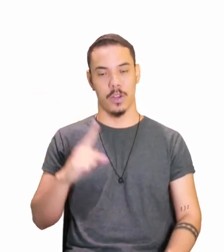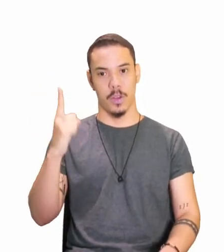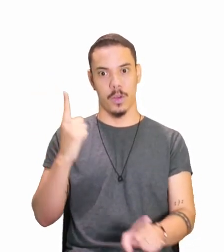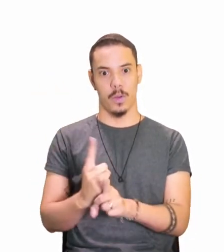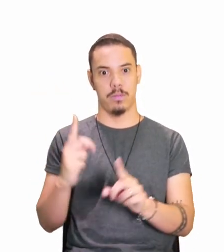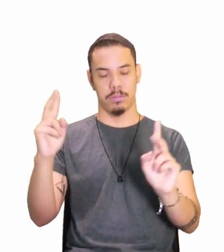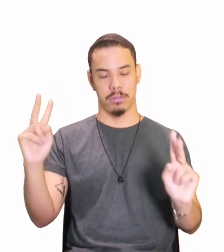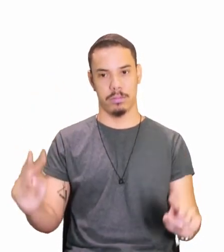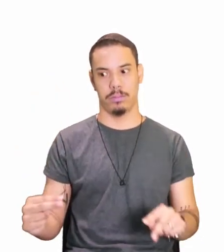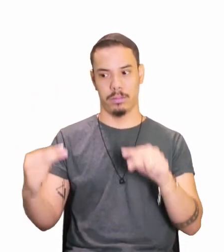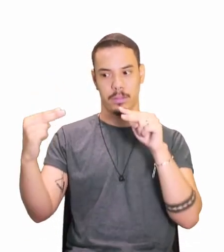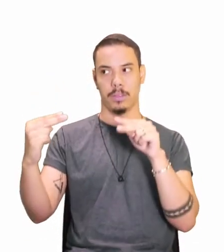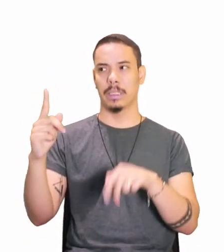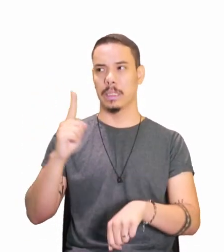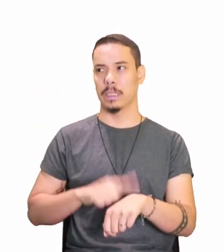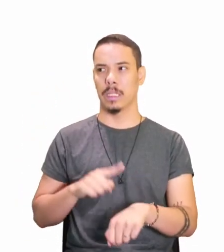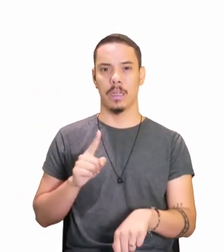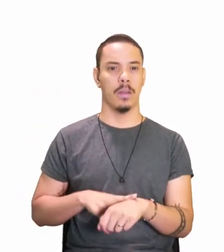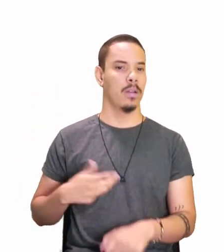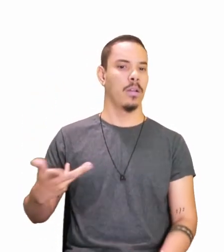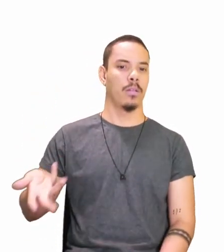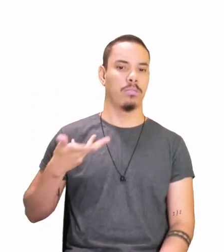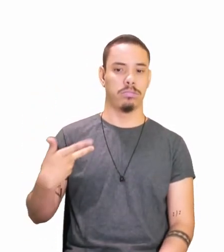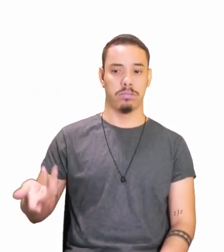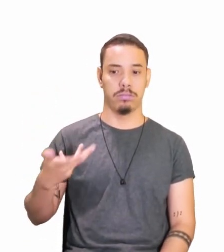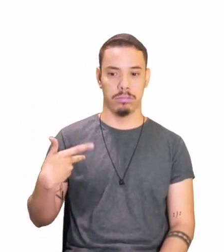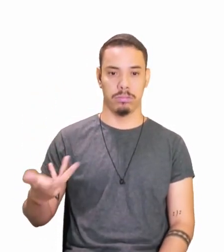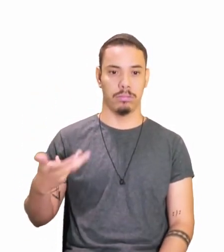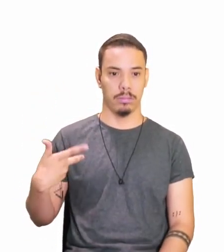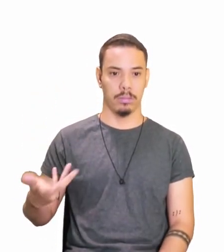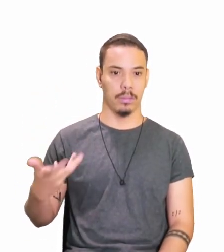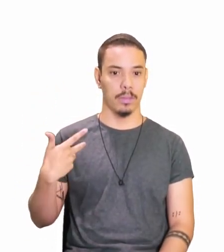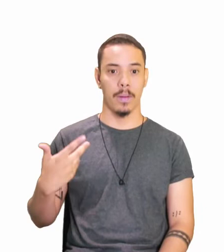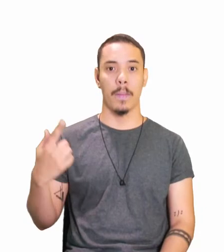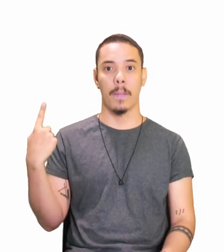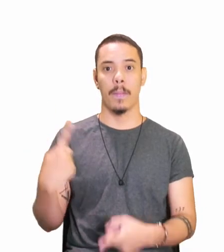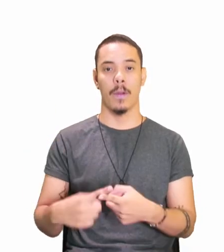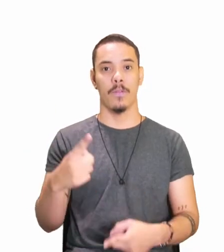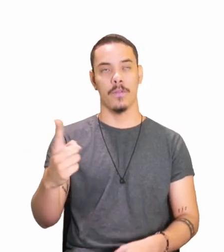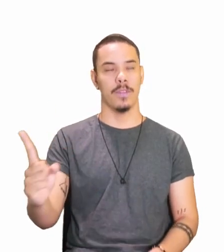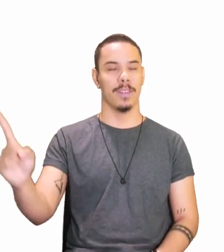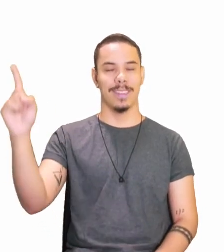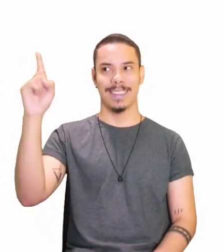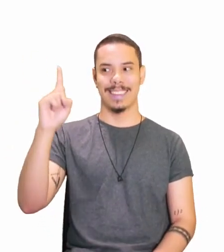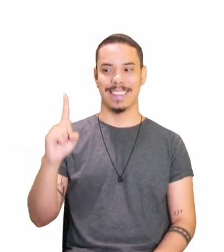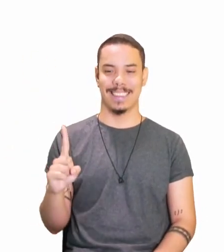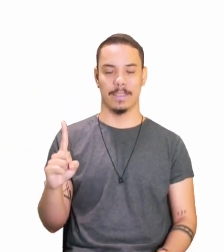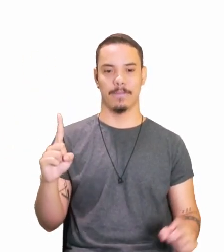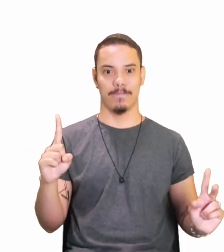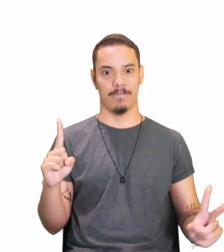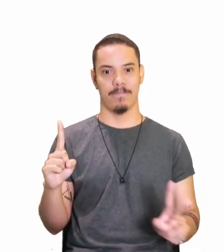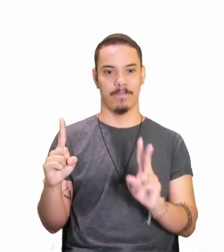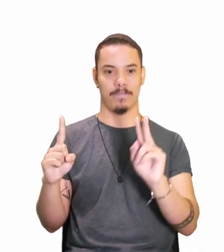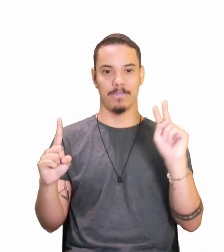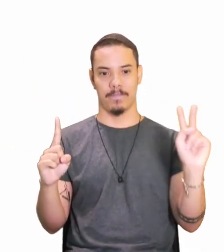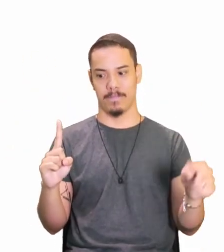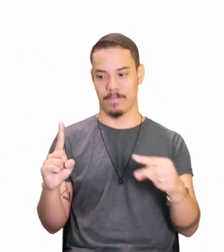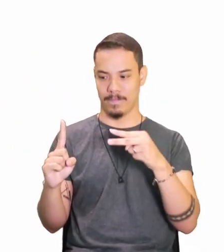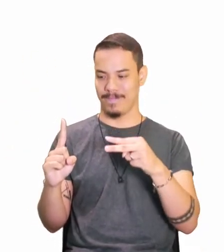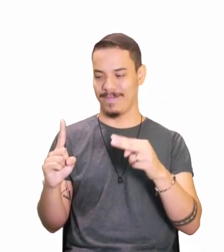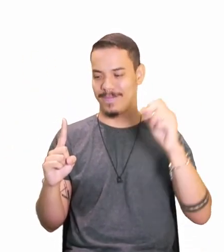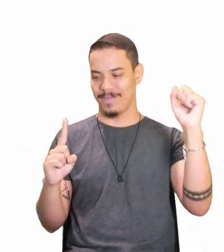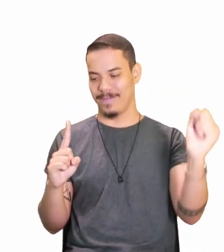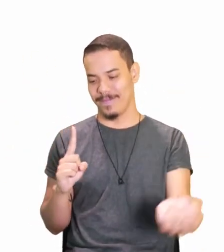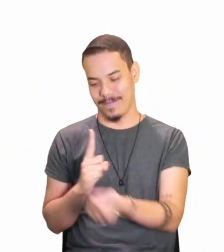espero que o tempo voe, espero que, é o melhor, para que você retorne, para que eu possa te